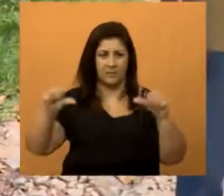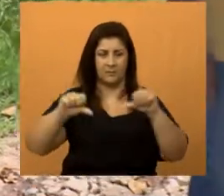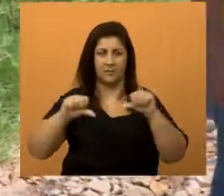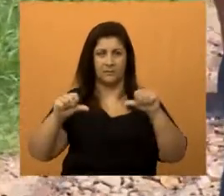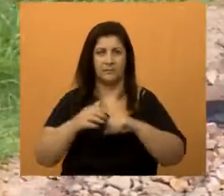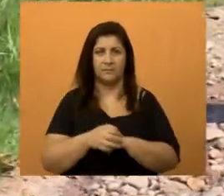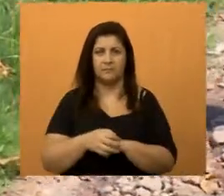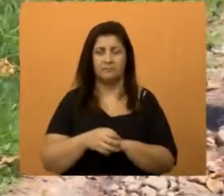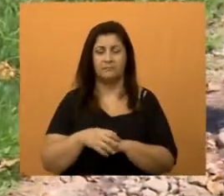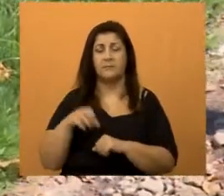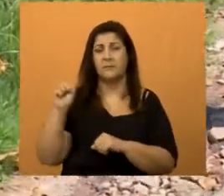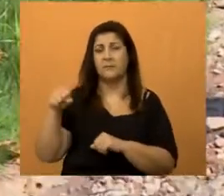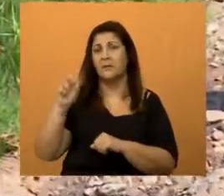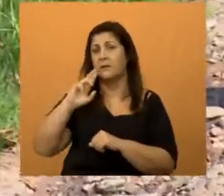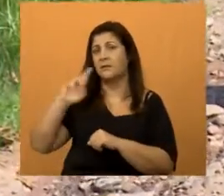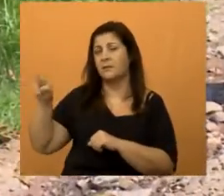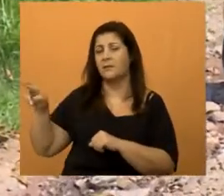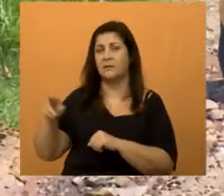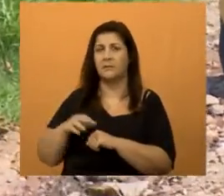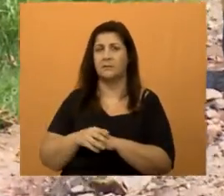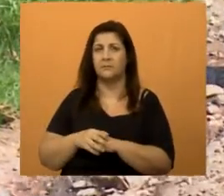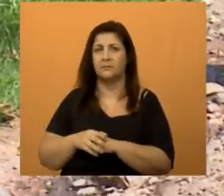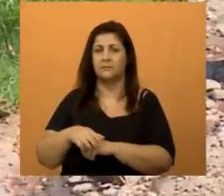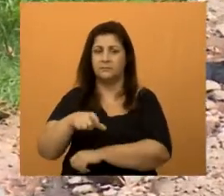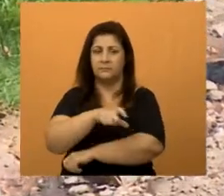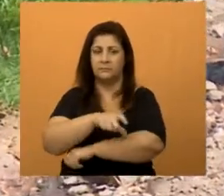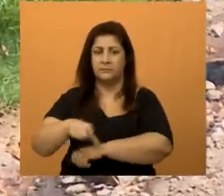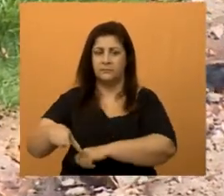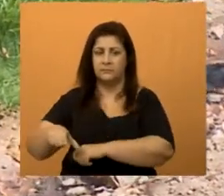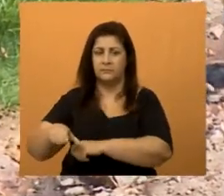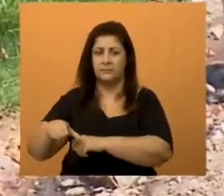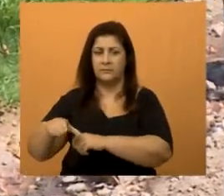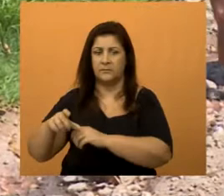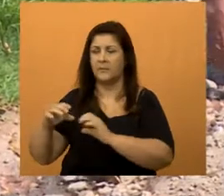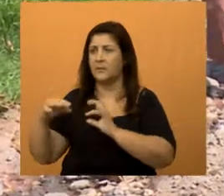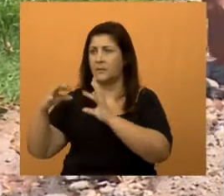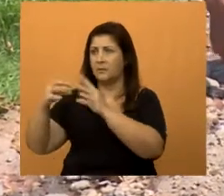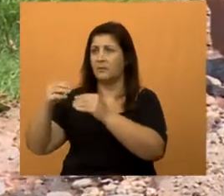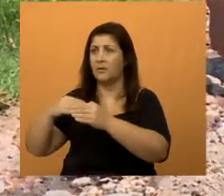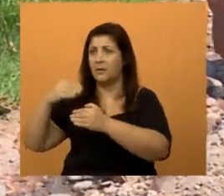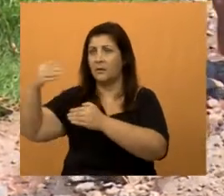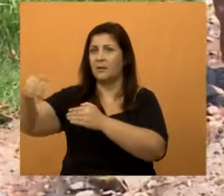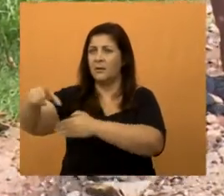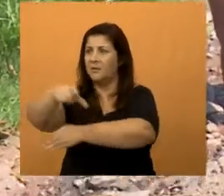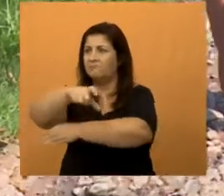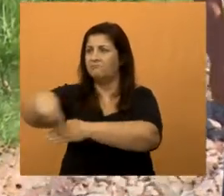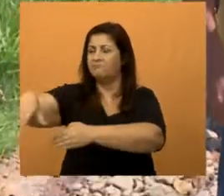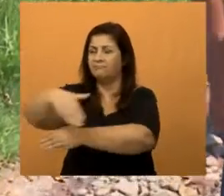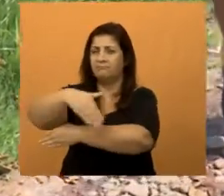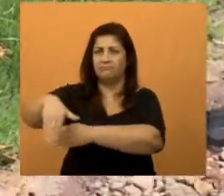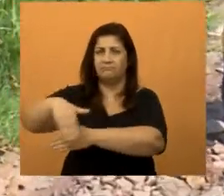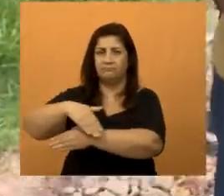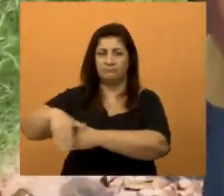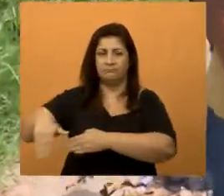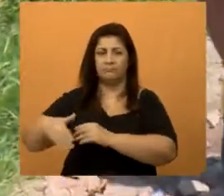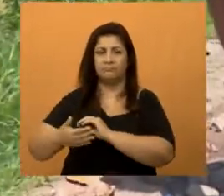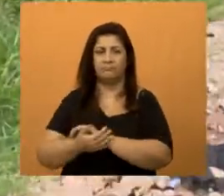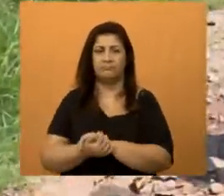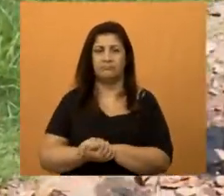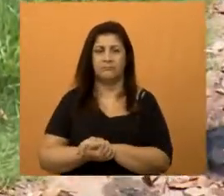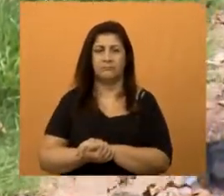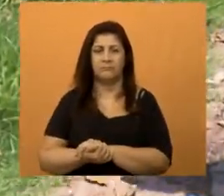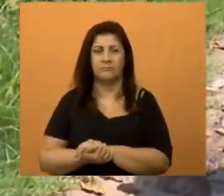Com certeza. Não só a Serafim Domênico, né? Aqui o fundo aqui do norte, aqui do Jardim Paraíso,